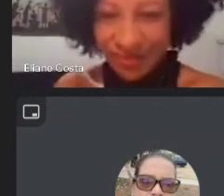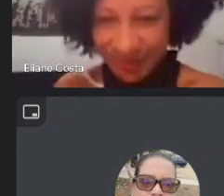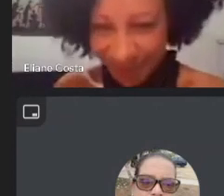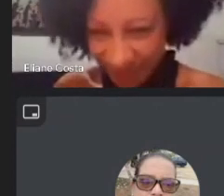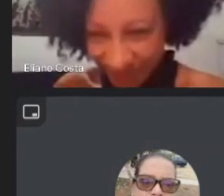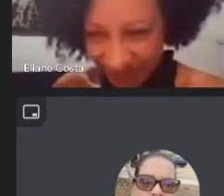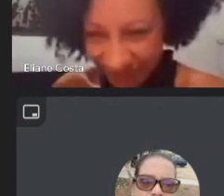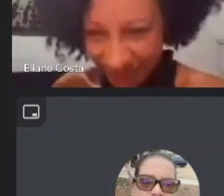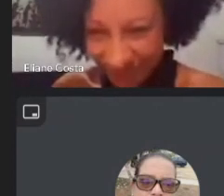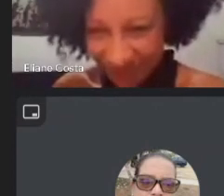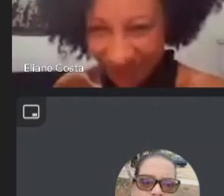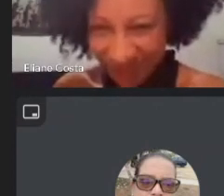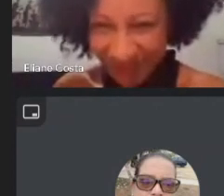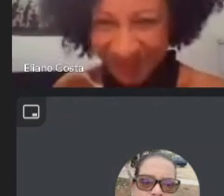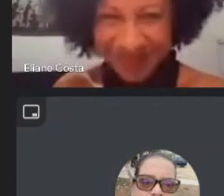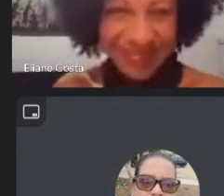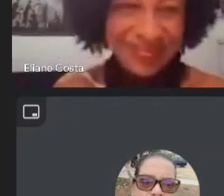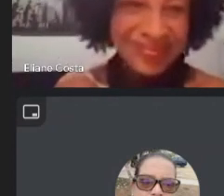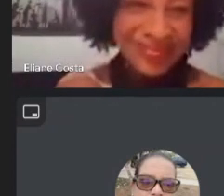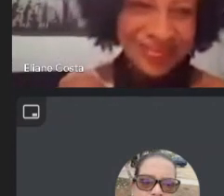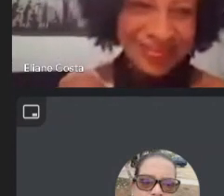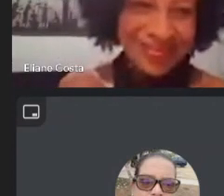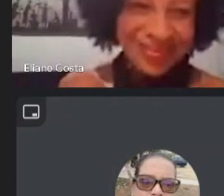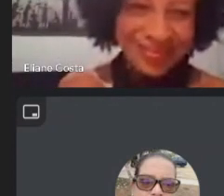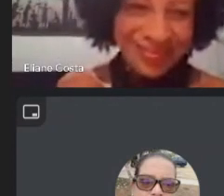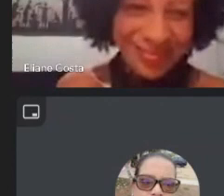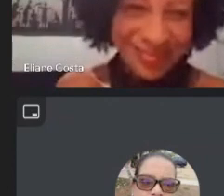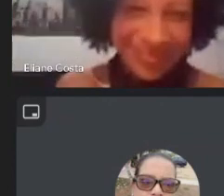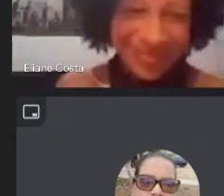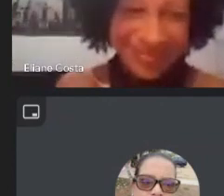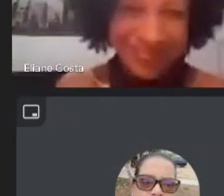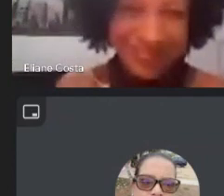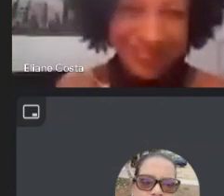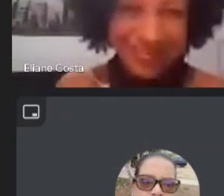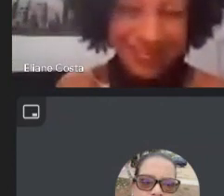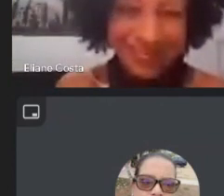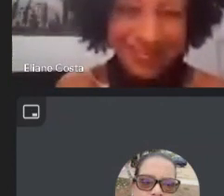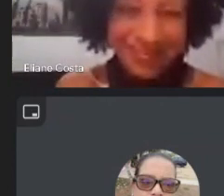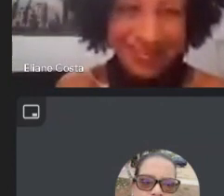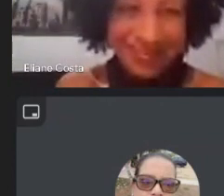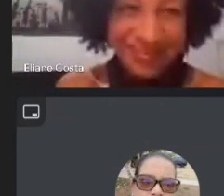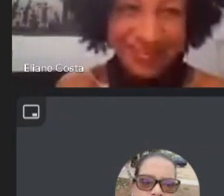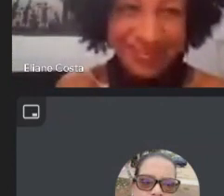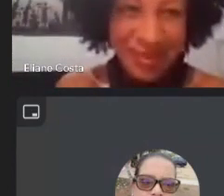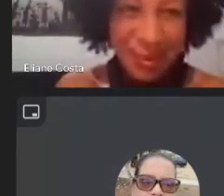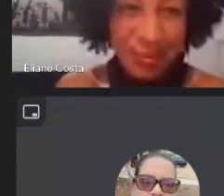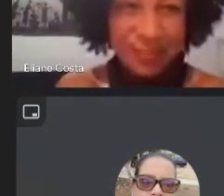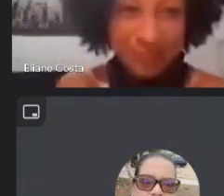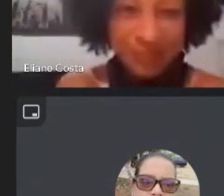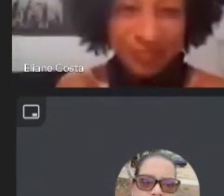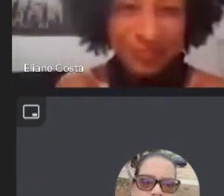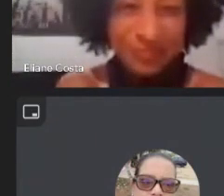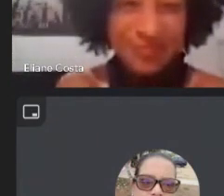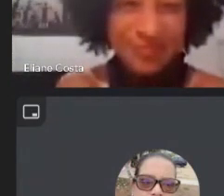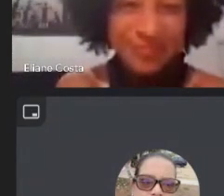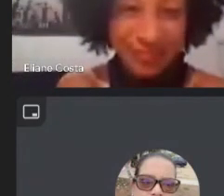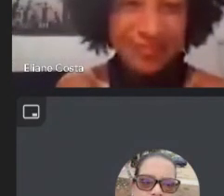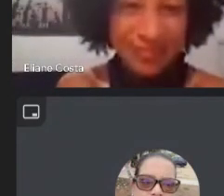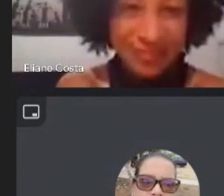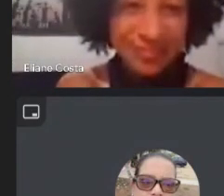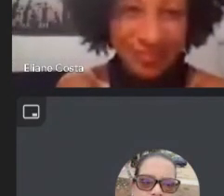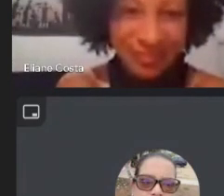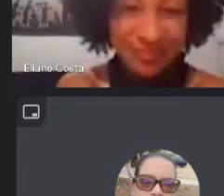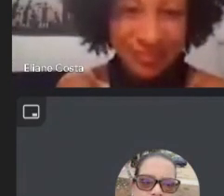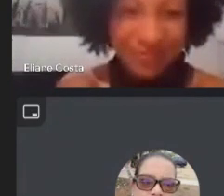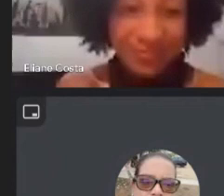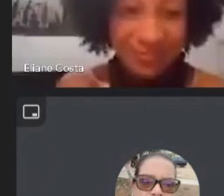é isso que eu estou vendo mas como eu te falei eu estou meio fora das redes e pode ter todas essas coisas aí que você está falando mas também estou aqui me sentindo muito